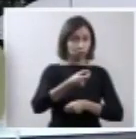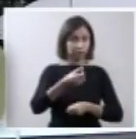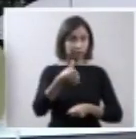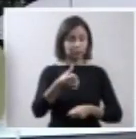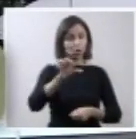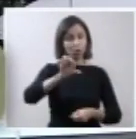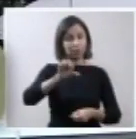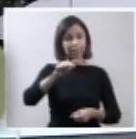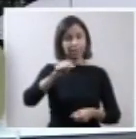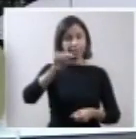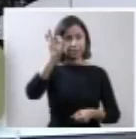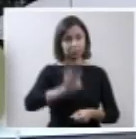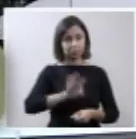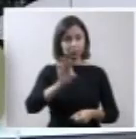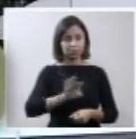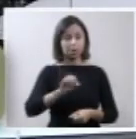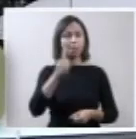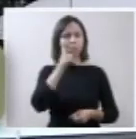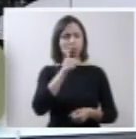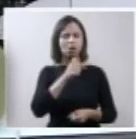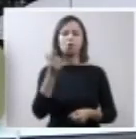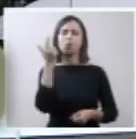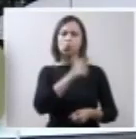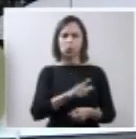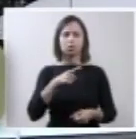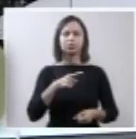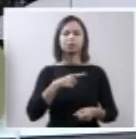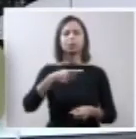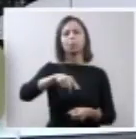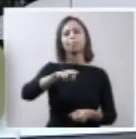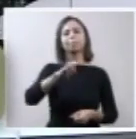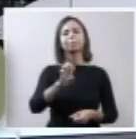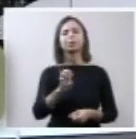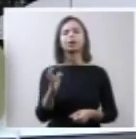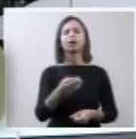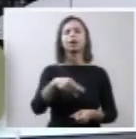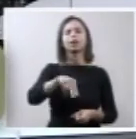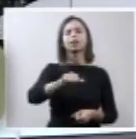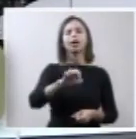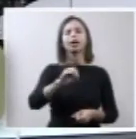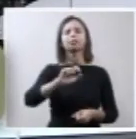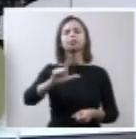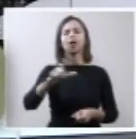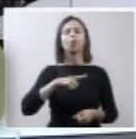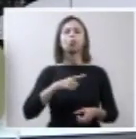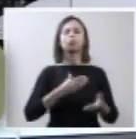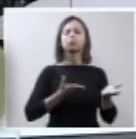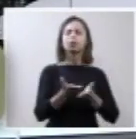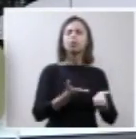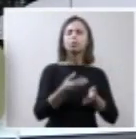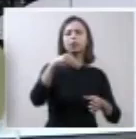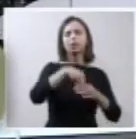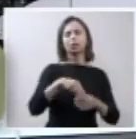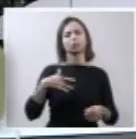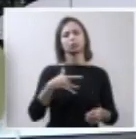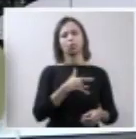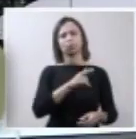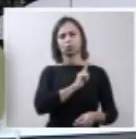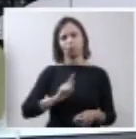foram atendidas em consultas de pré-natal. Um grande avanço registrado pelo Brasil nos últimos 10 anos.